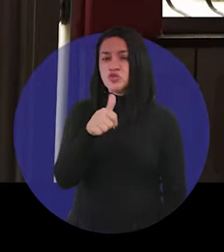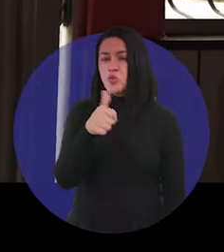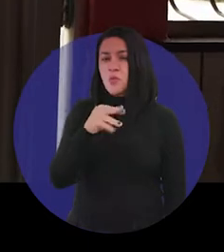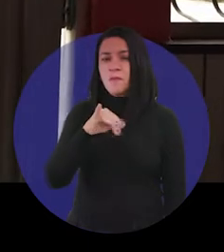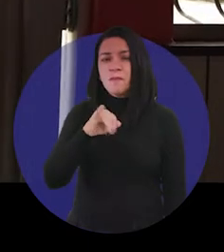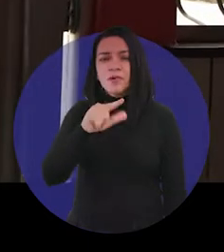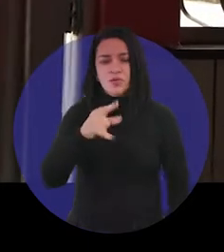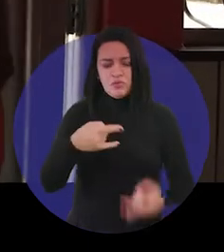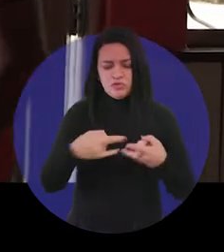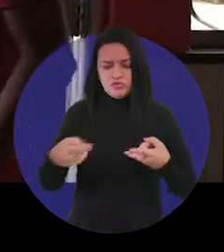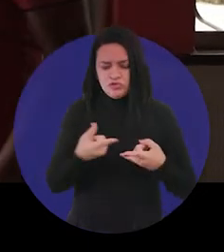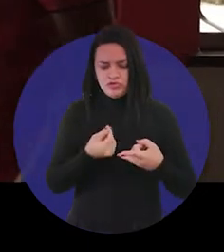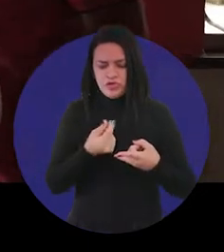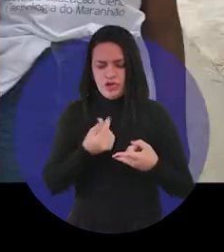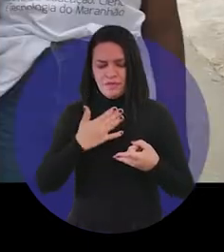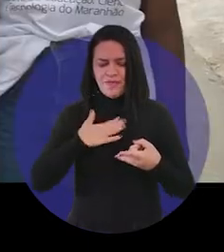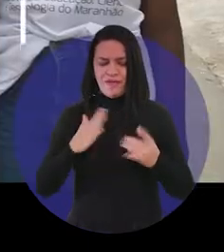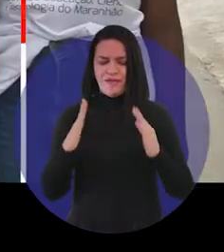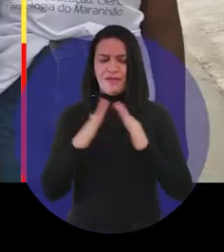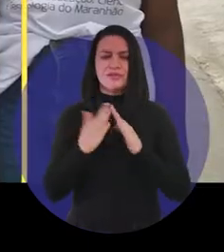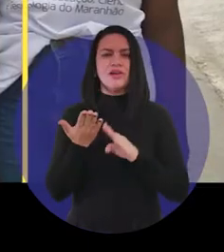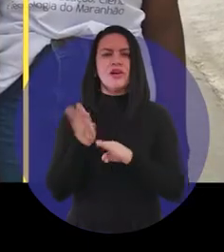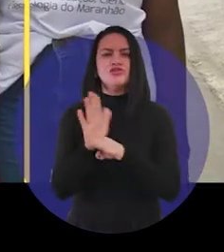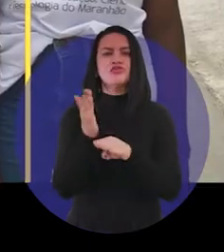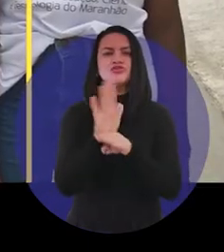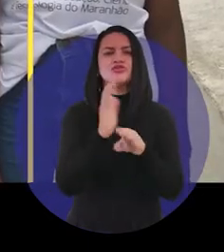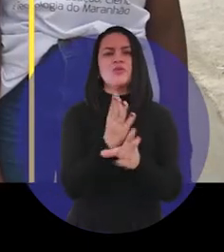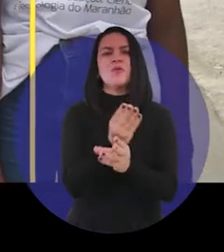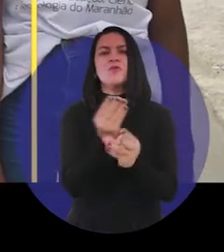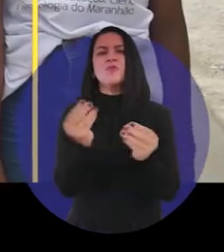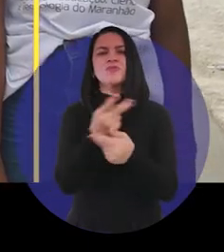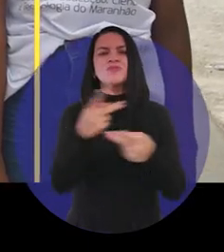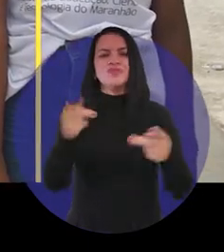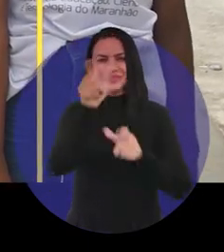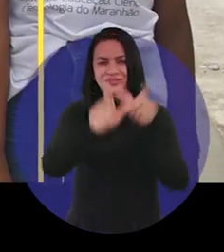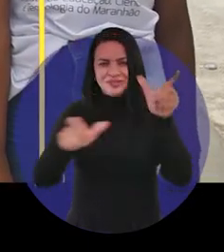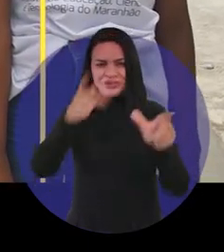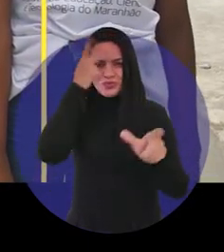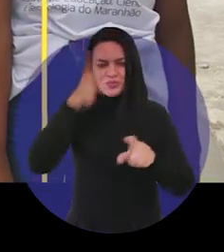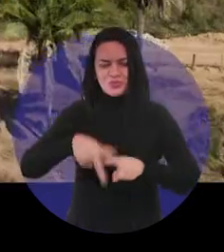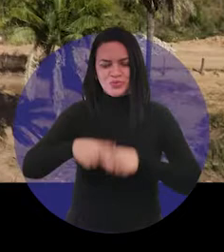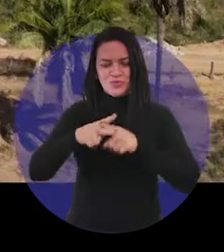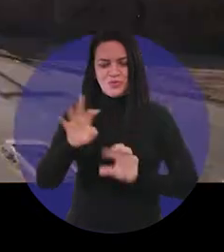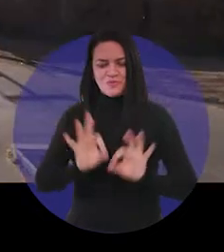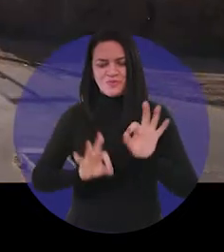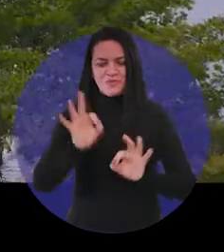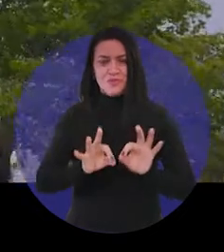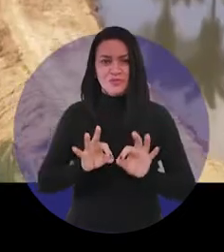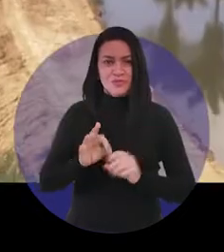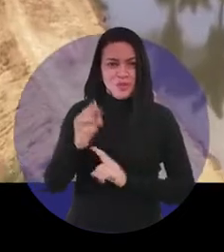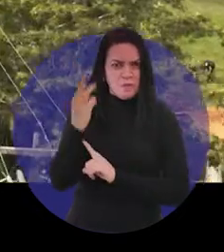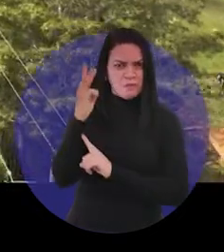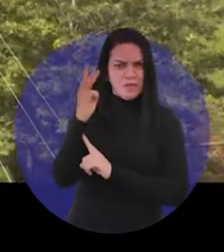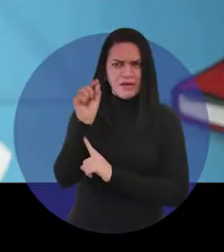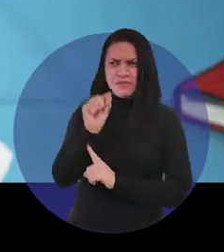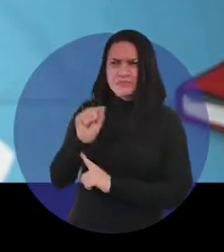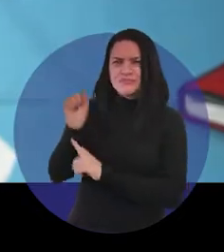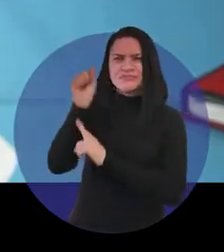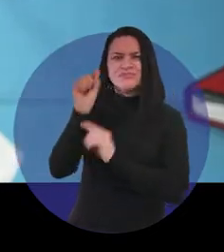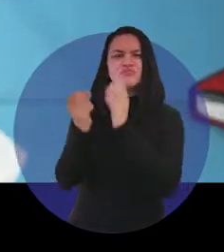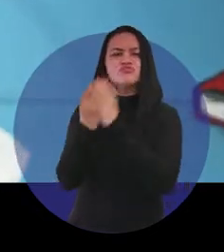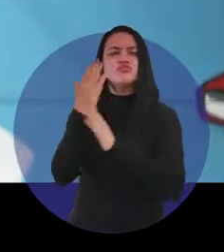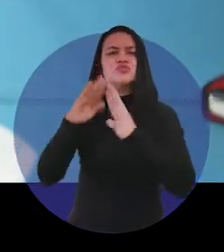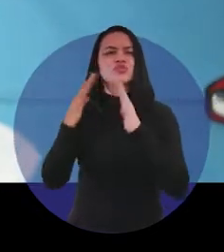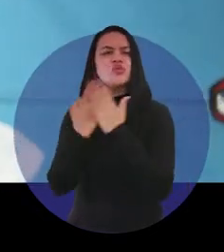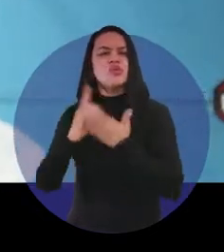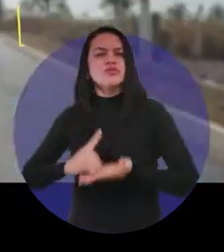11 mil cheques em minha casa que ajudaram muita gente a arrumar o seu cantinho. E em cada canto desse Maranhão, chegou